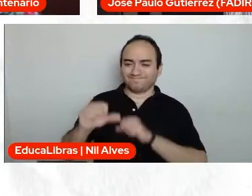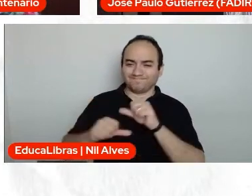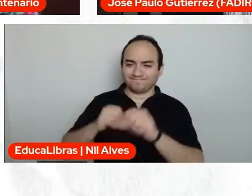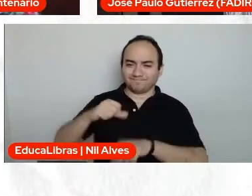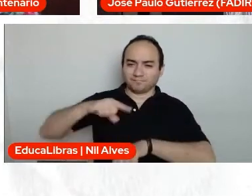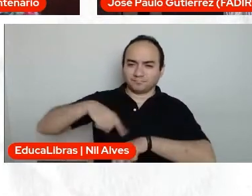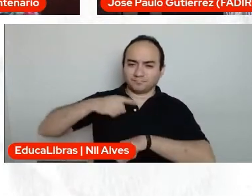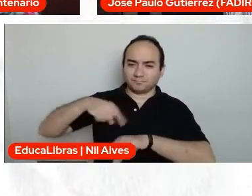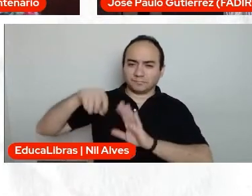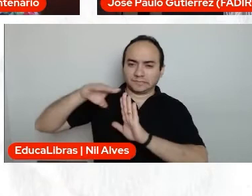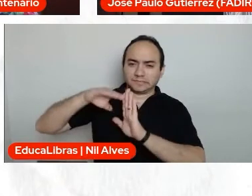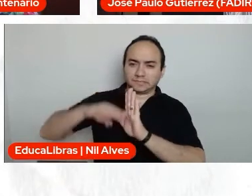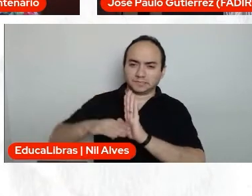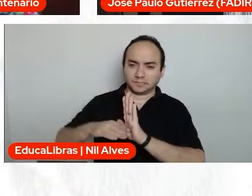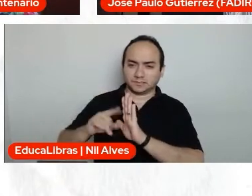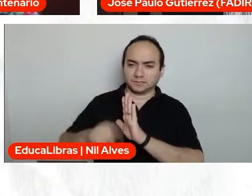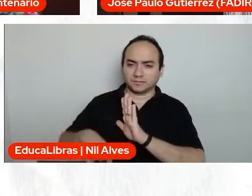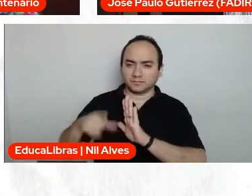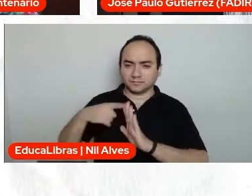perdendo cargo horário,